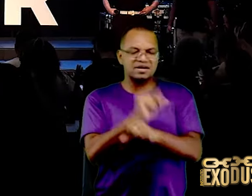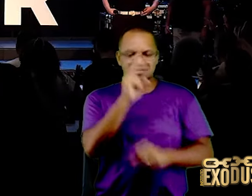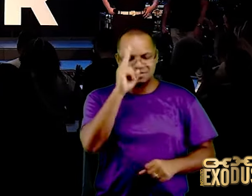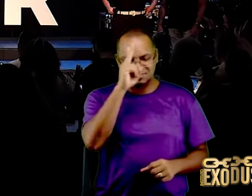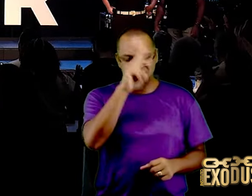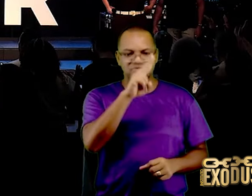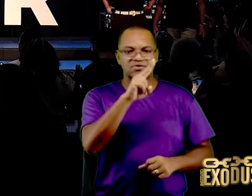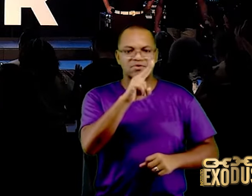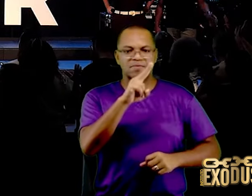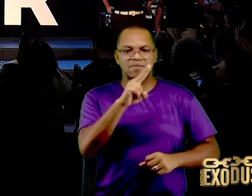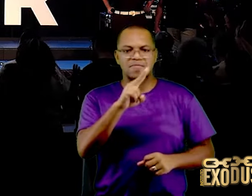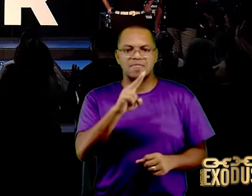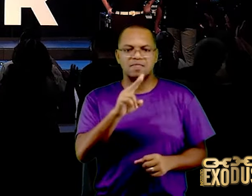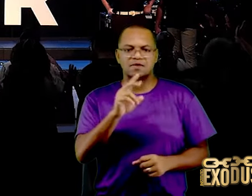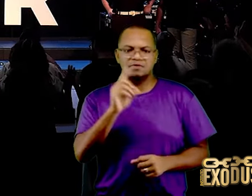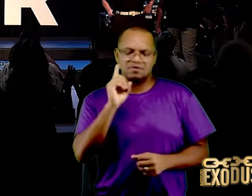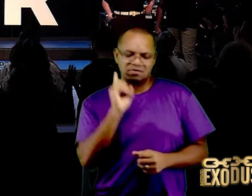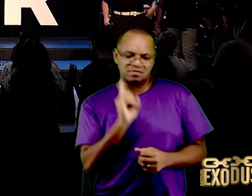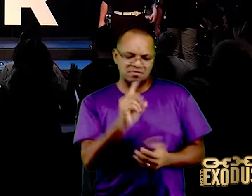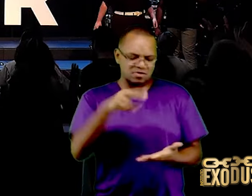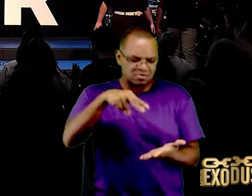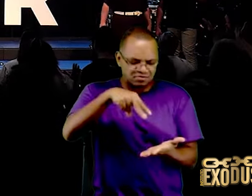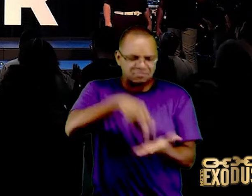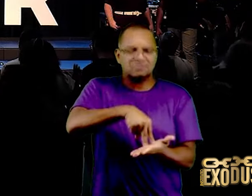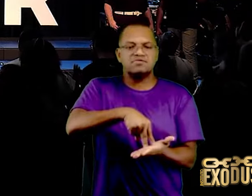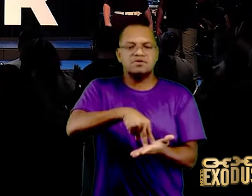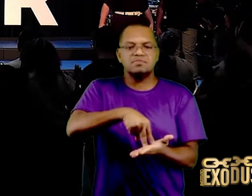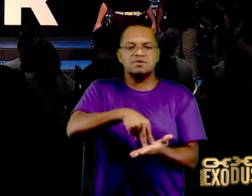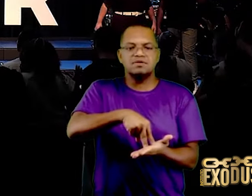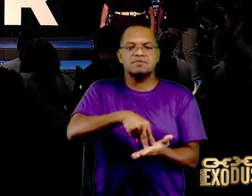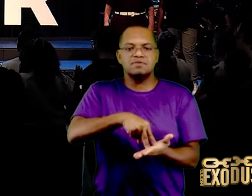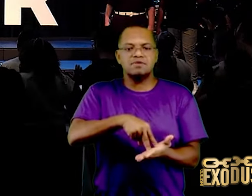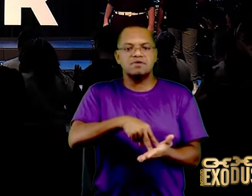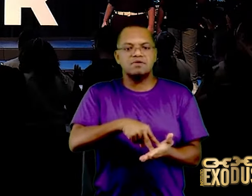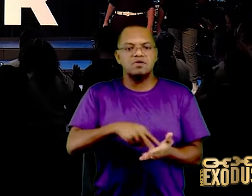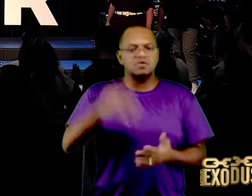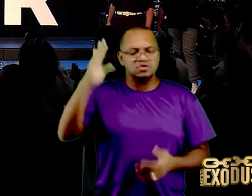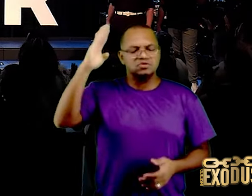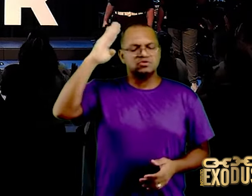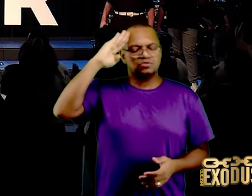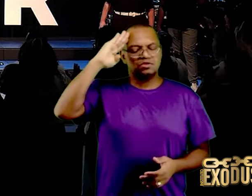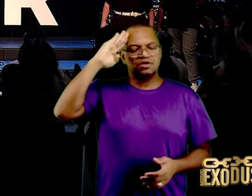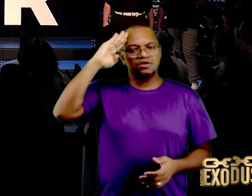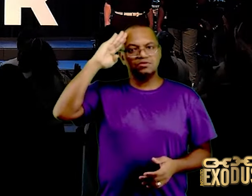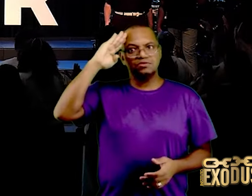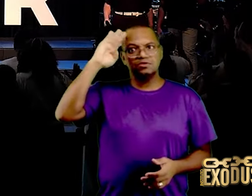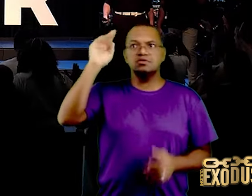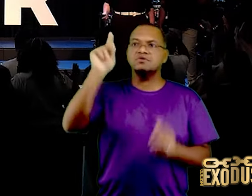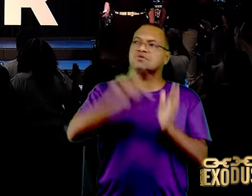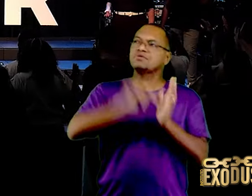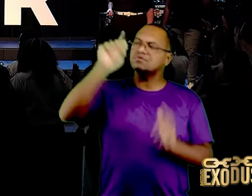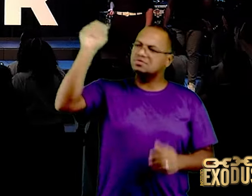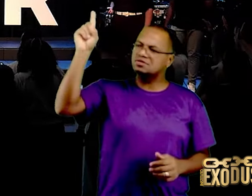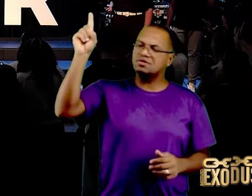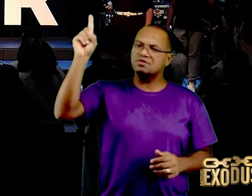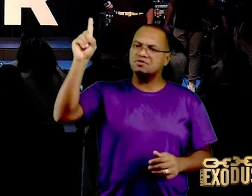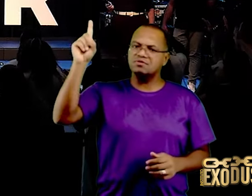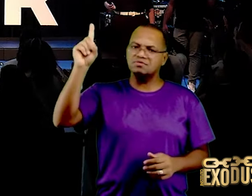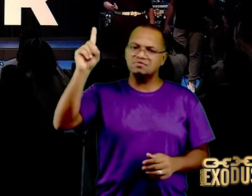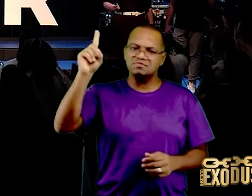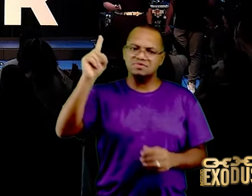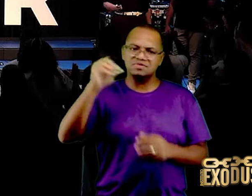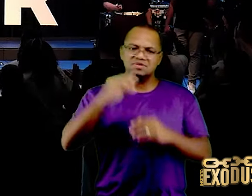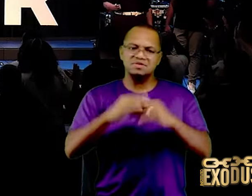posiciono como um valente do Senhor, como um guerreiro do Senhor, eu tomo nas minhas